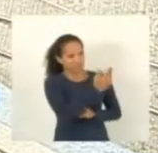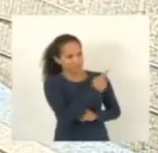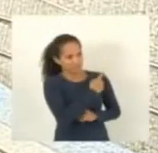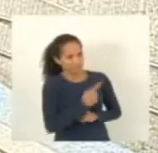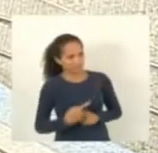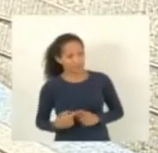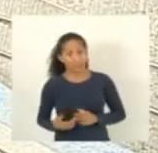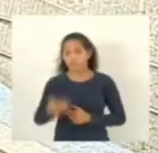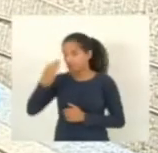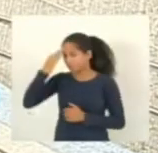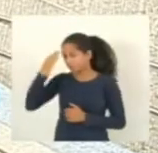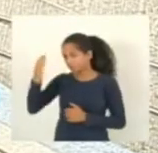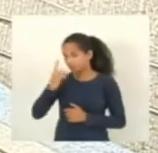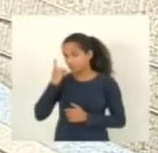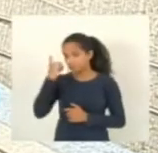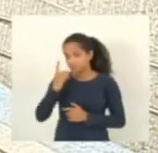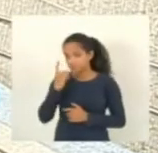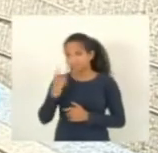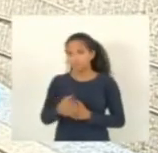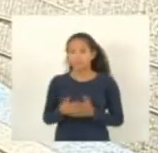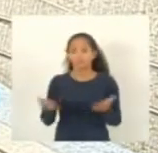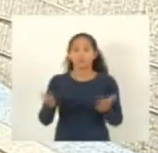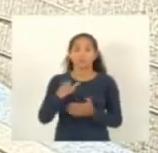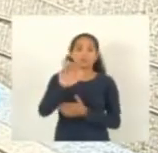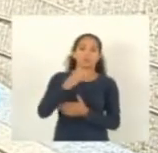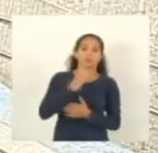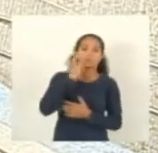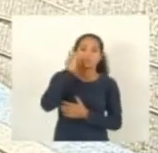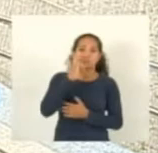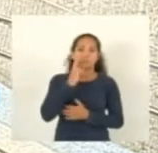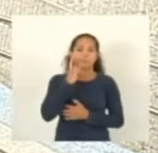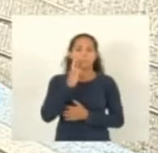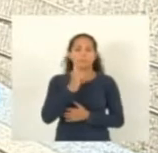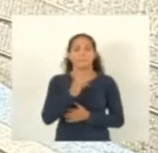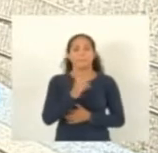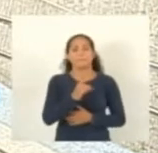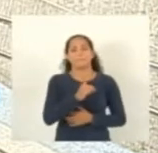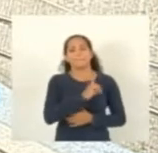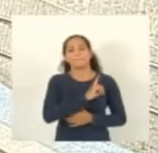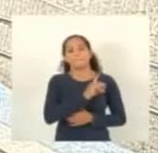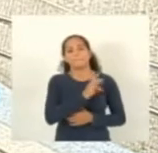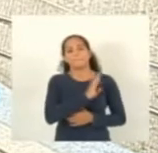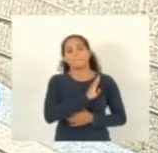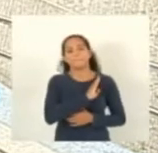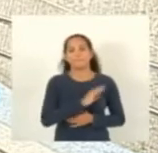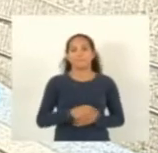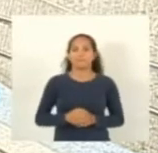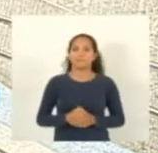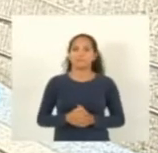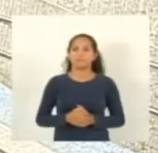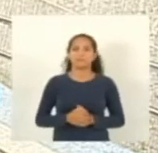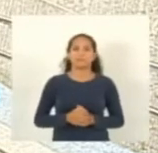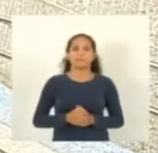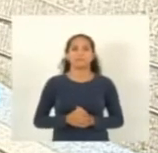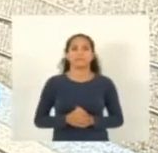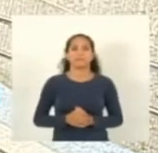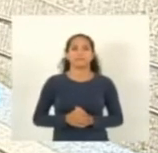Obrigado, deputado doutor Hércules. Com a palavra, próximo orador, deputado Danilo Baense.